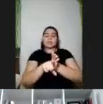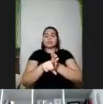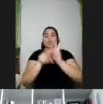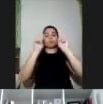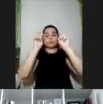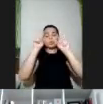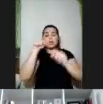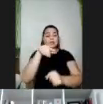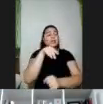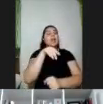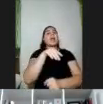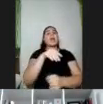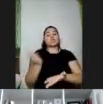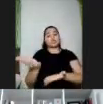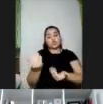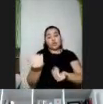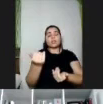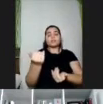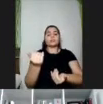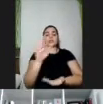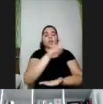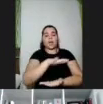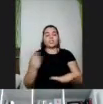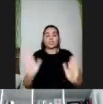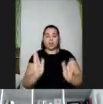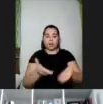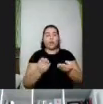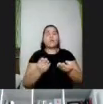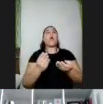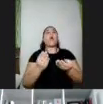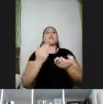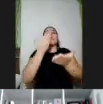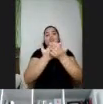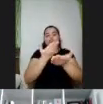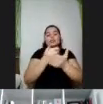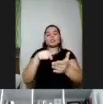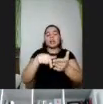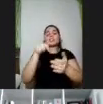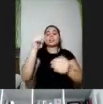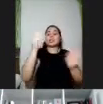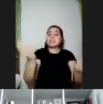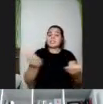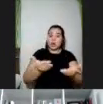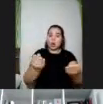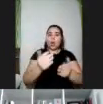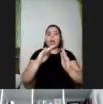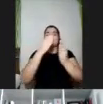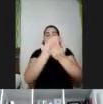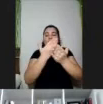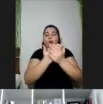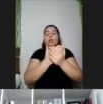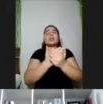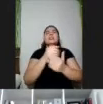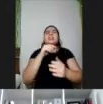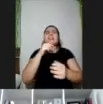juventude atual que são conhecidas um dos estudantes do século XXI essa geração toda que a gente tem que estão na escola dizem que esses